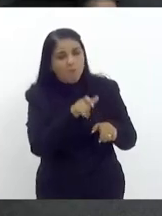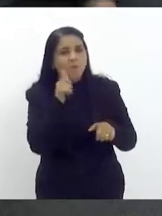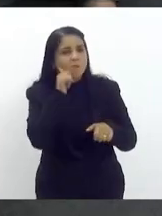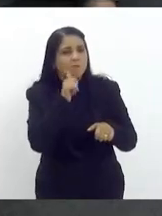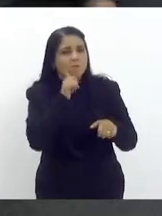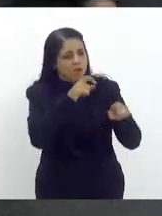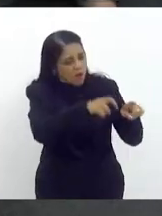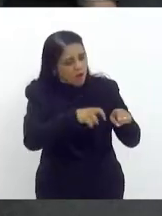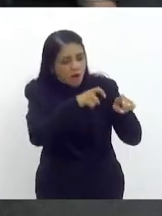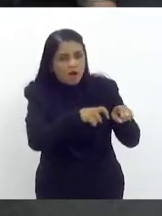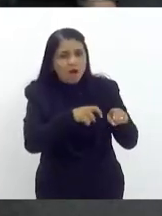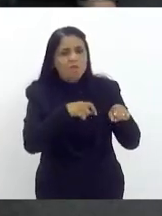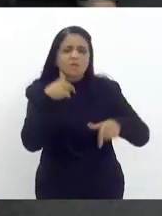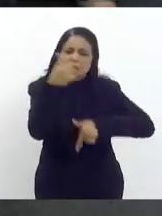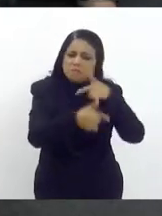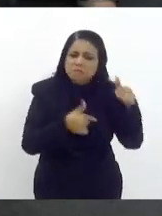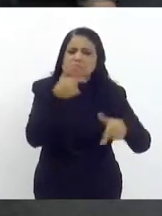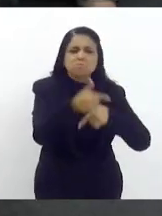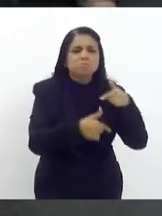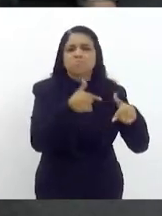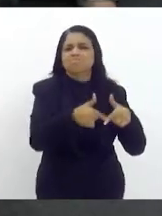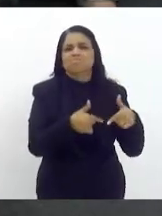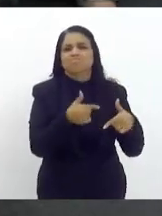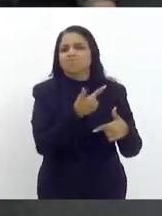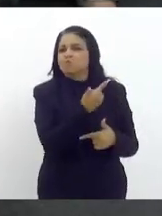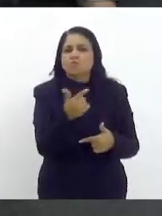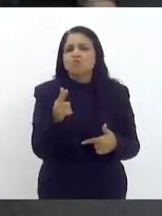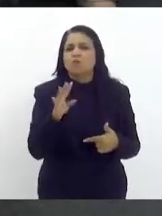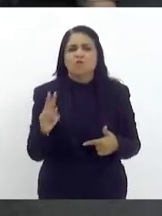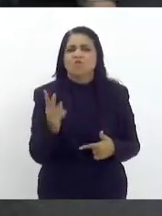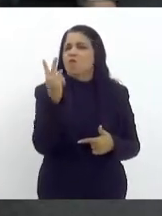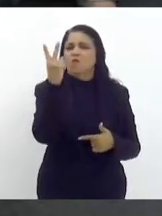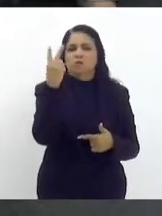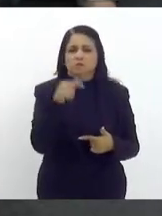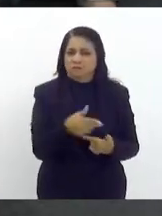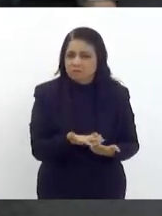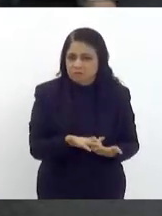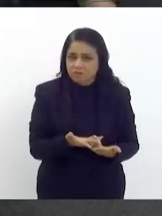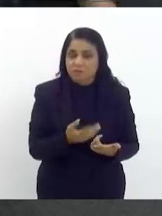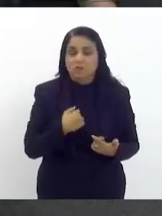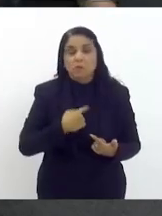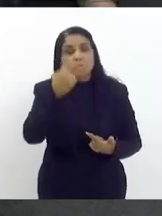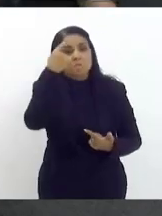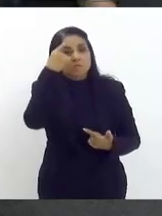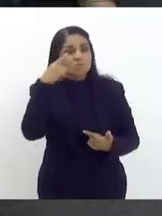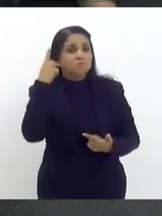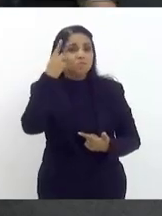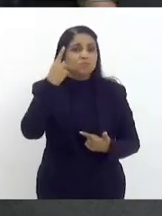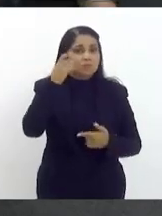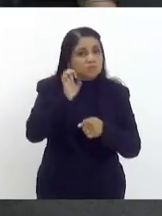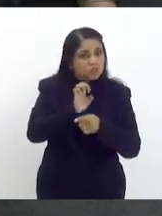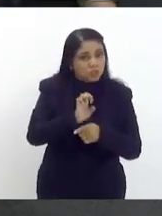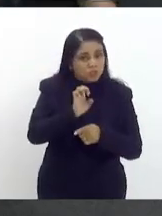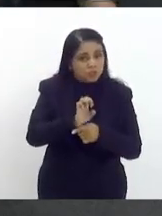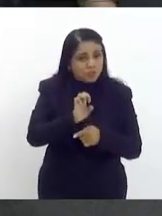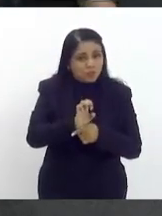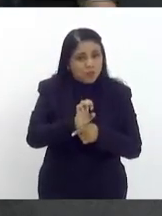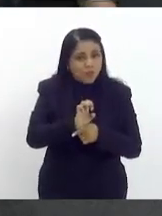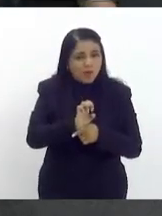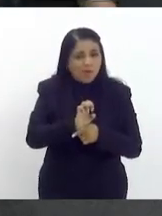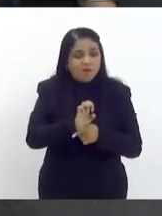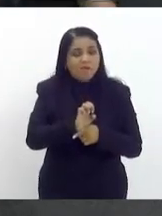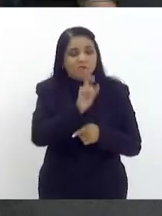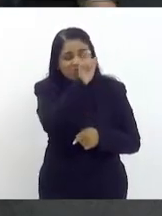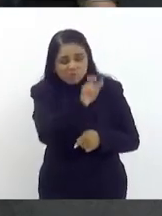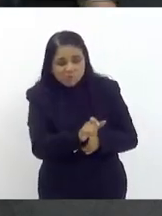nessas terras e não tem o seu reconhecimento então pensar numa política estadual que reconheça essa